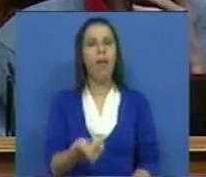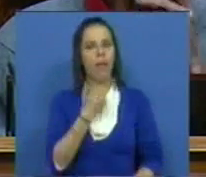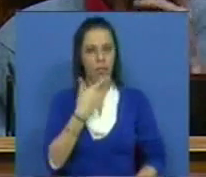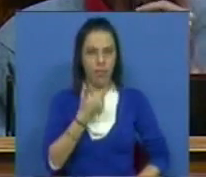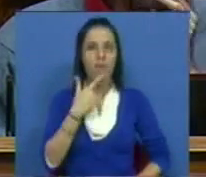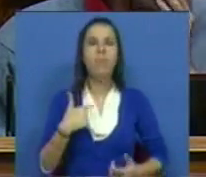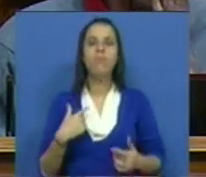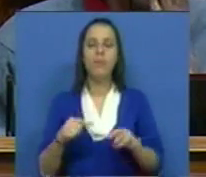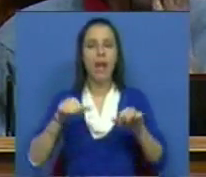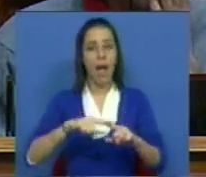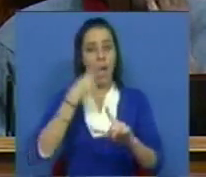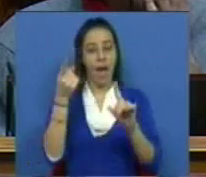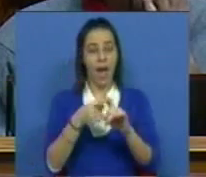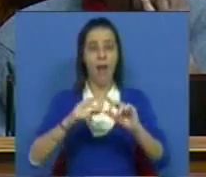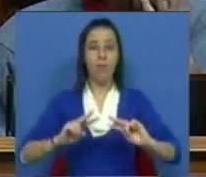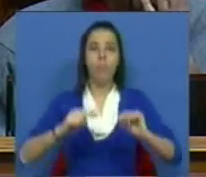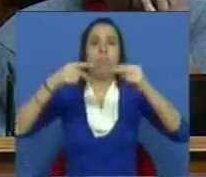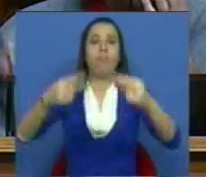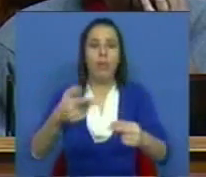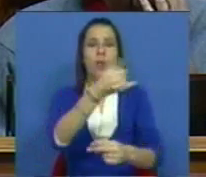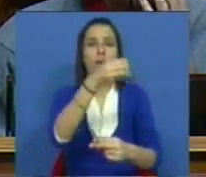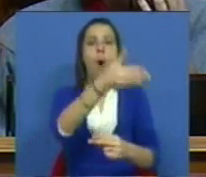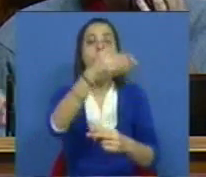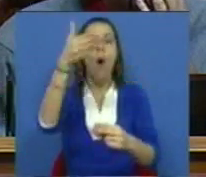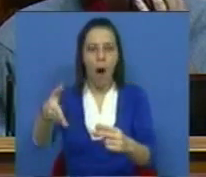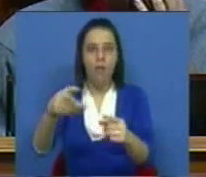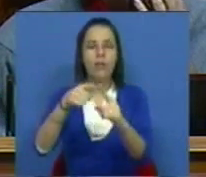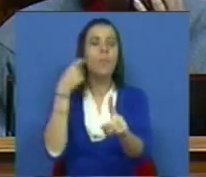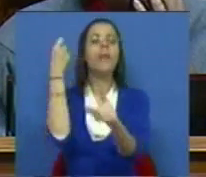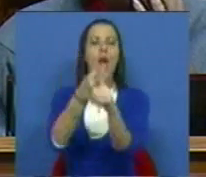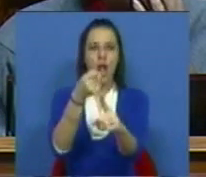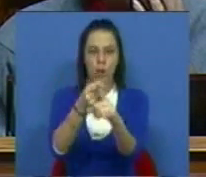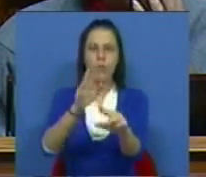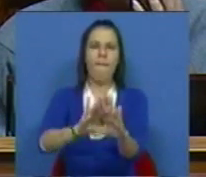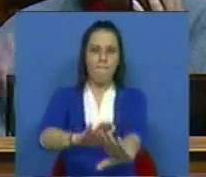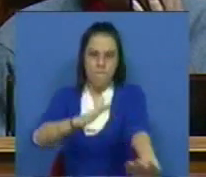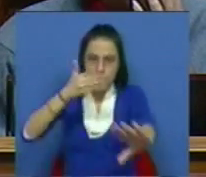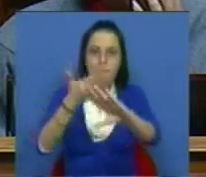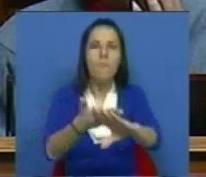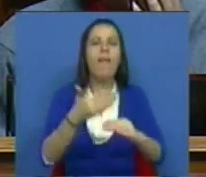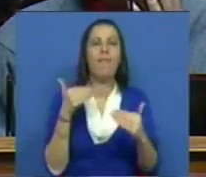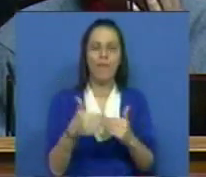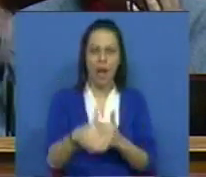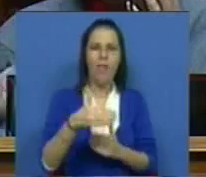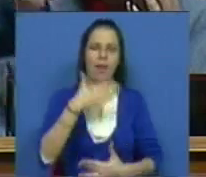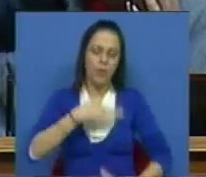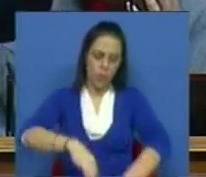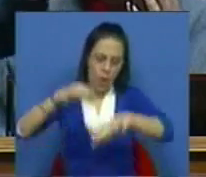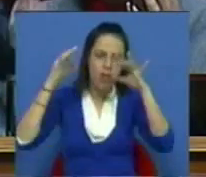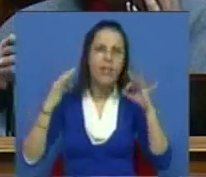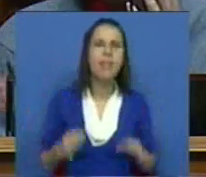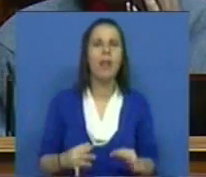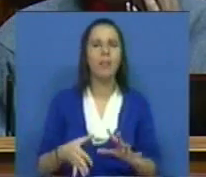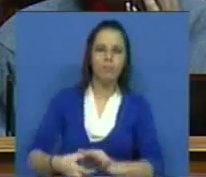com que saímos deste ano para o ano de 2011. É o sinal de que as lutas serão reforçadas, que haverá com certeza